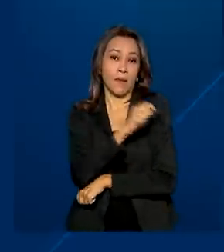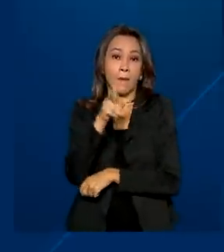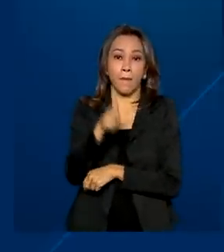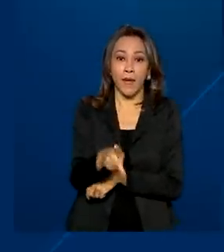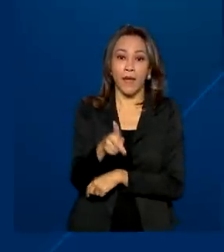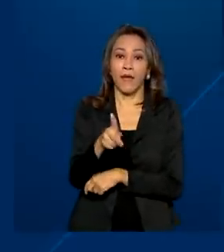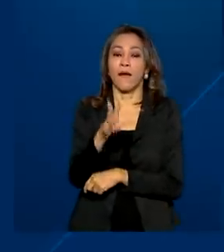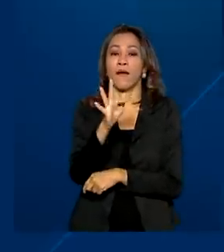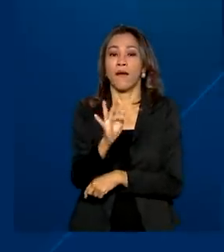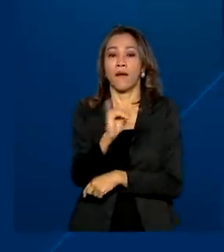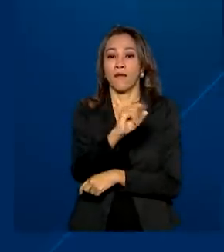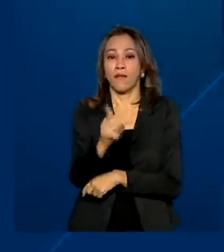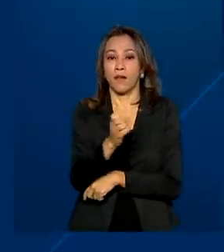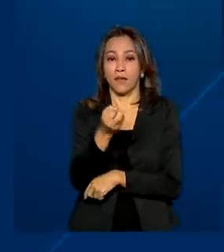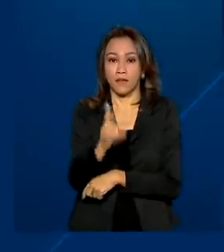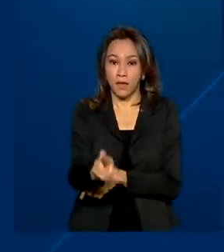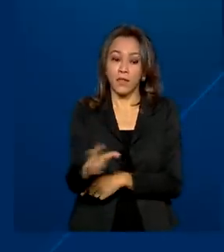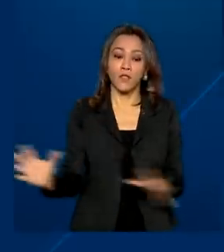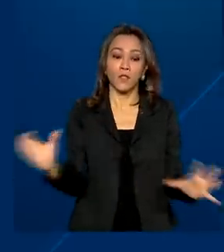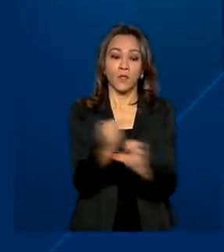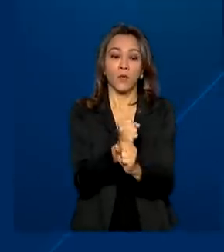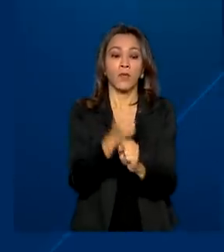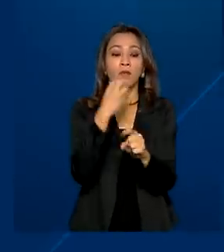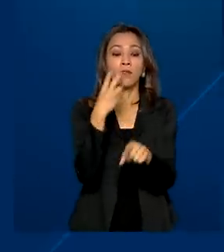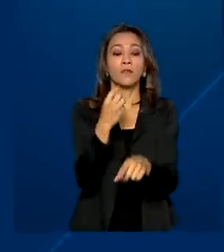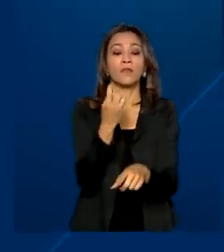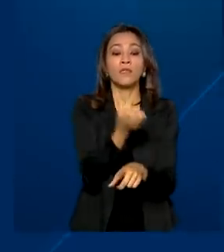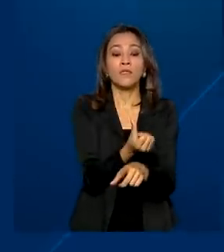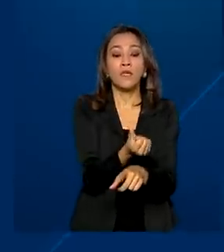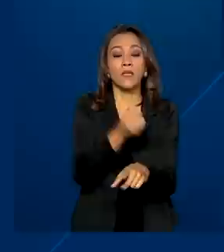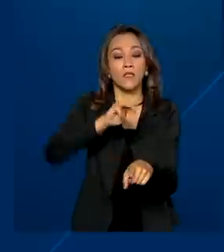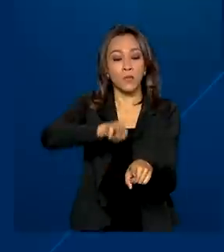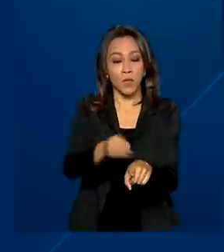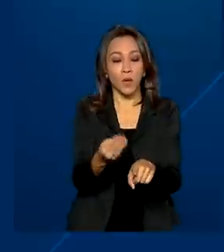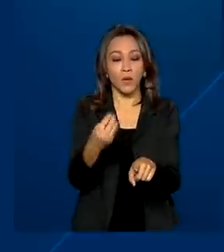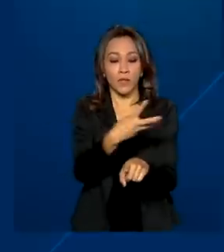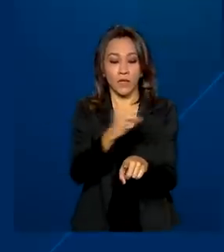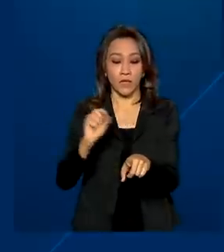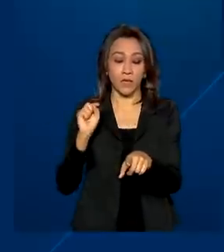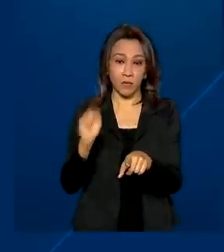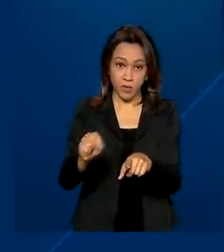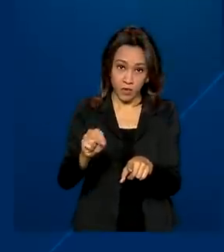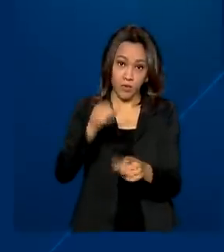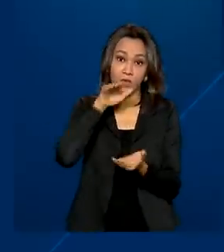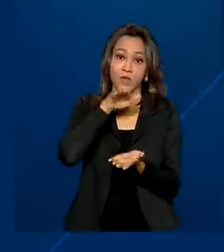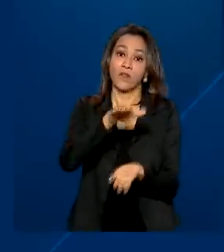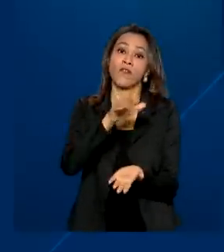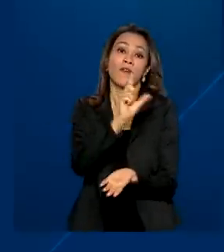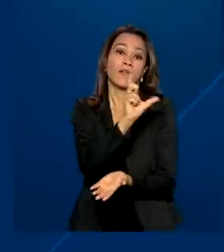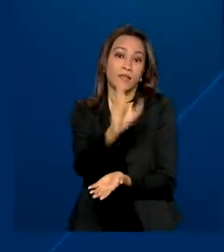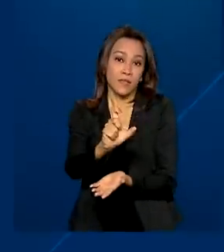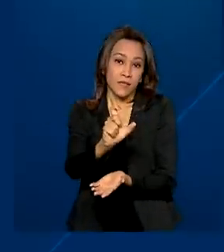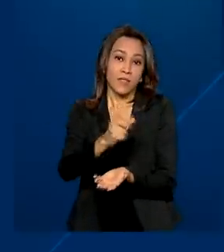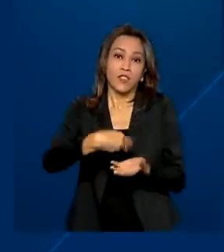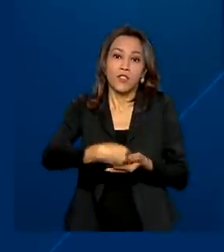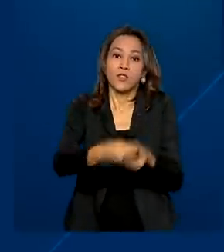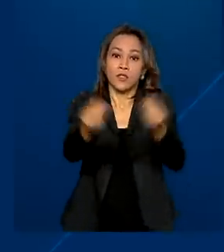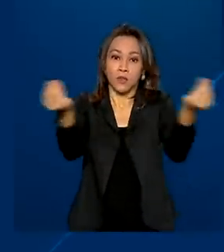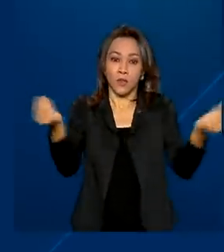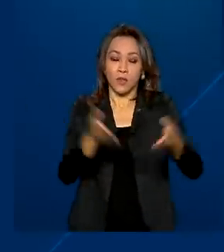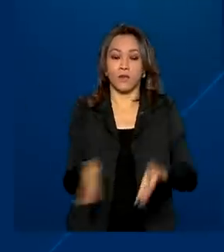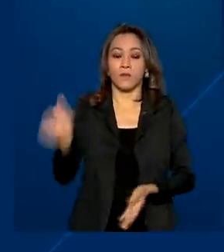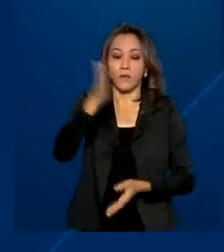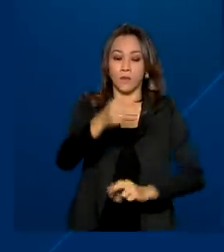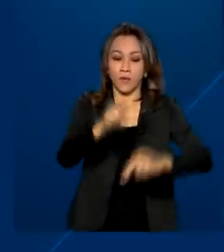são mais de 6 milhões e 300 mil doses de vacinas distribuídas só nesta semana. A previsão é que, em junho, o país